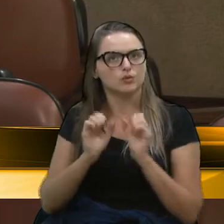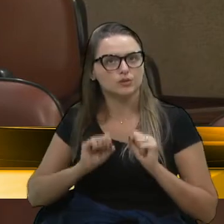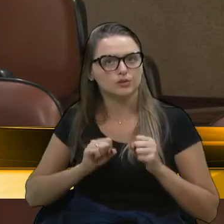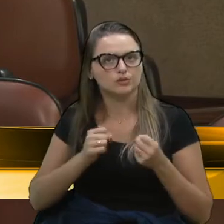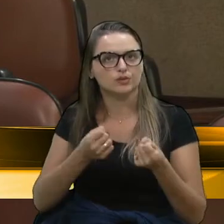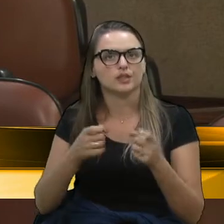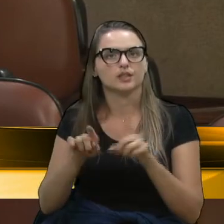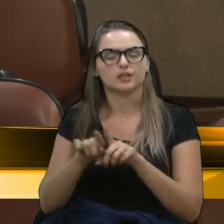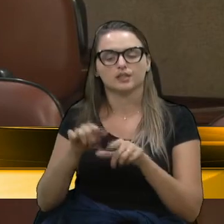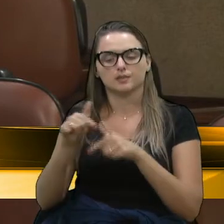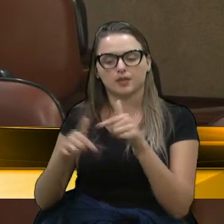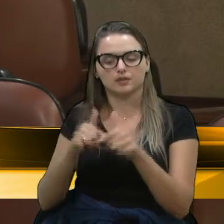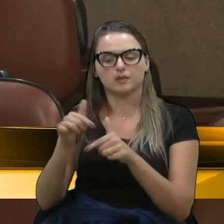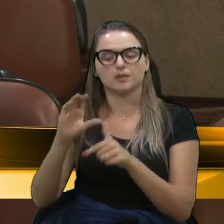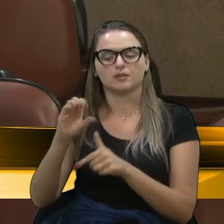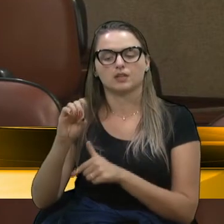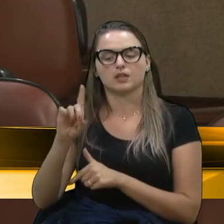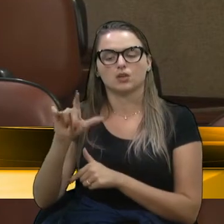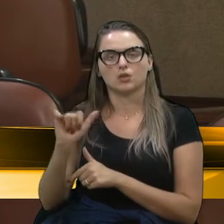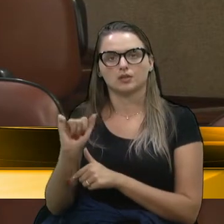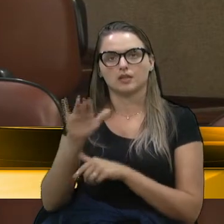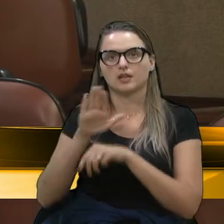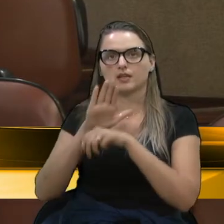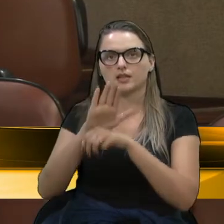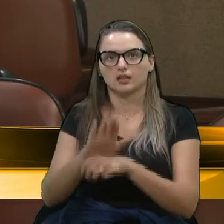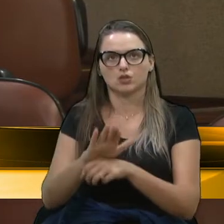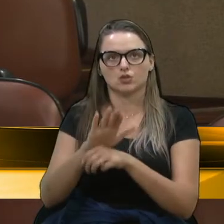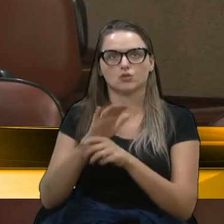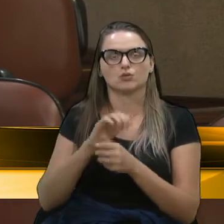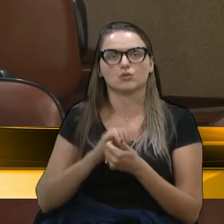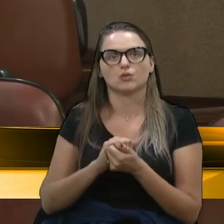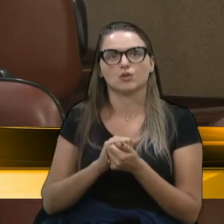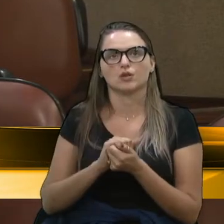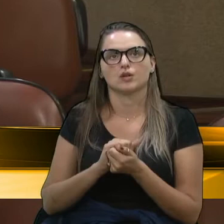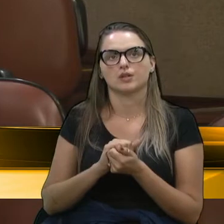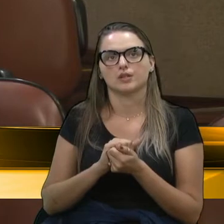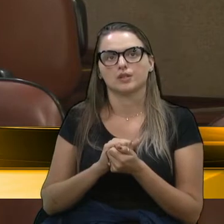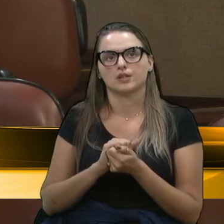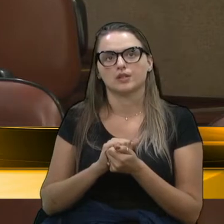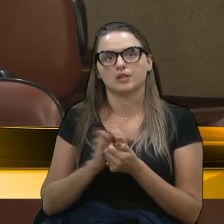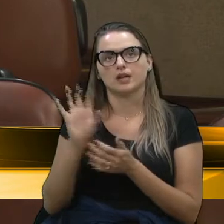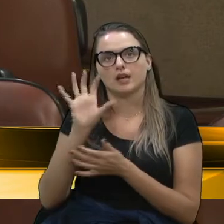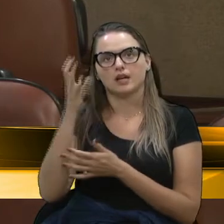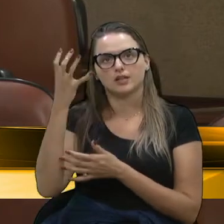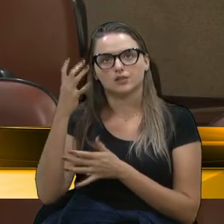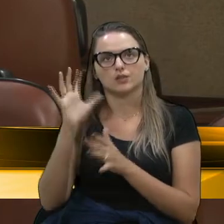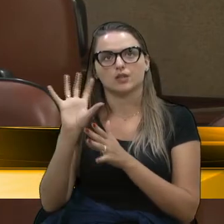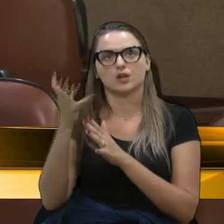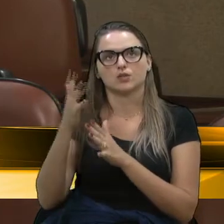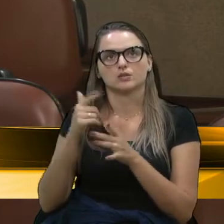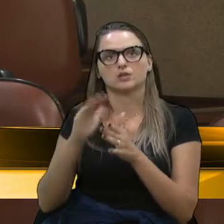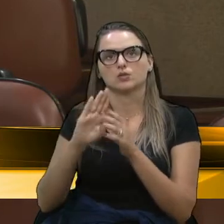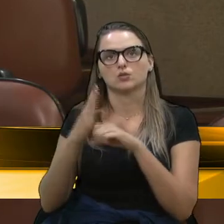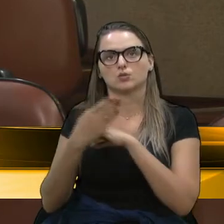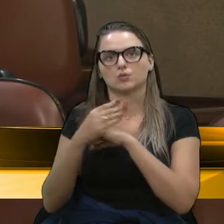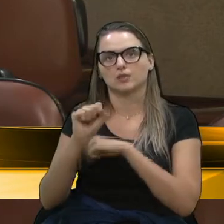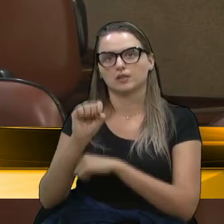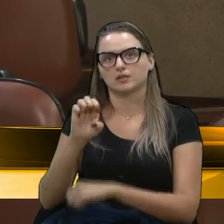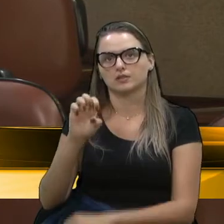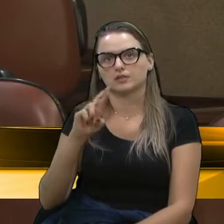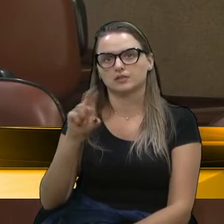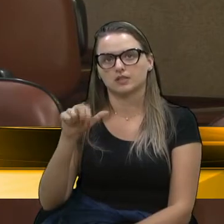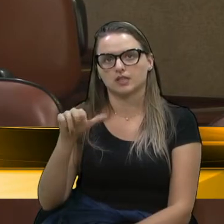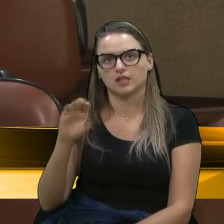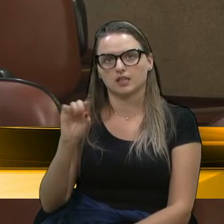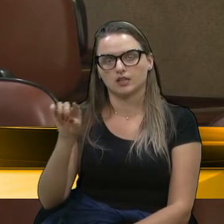trabalho da Codeca também, que ajudou muito nessa situação que ocorreu no bairro serrano. A sua palavra,